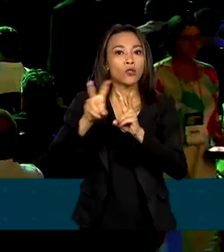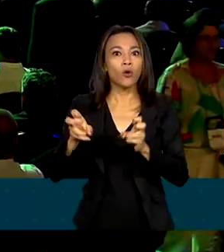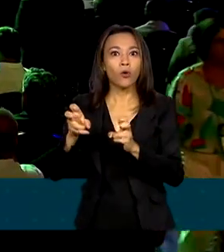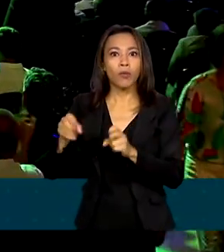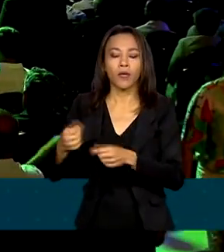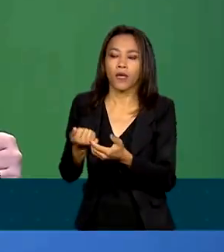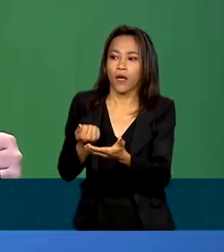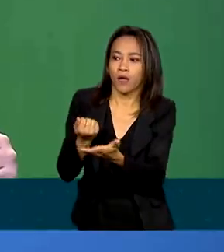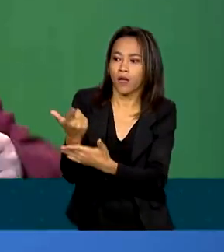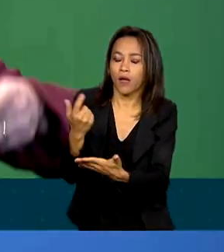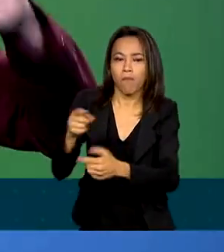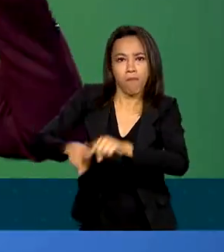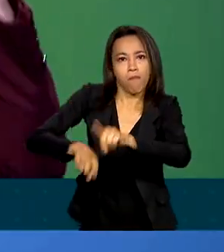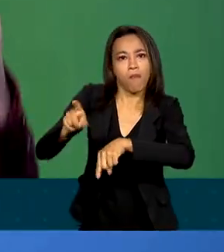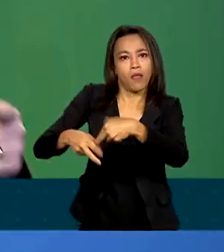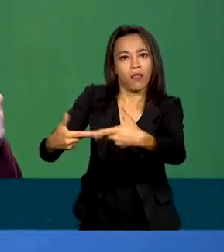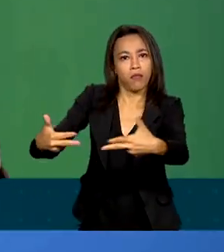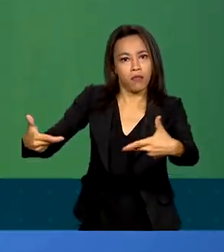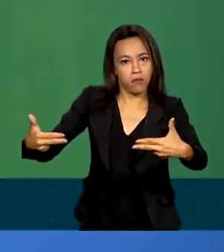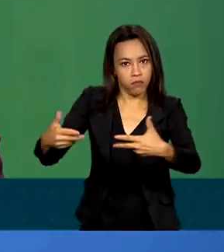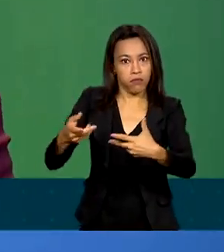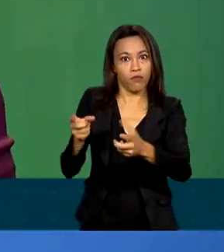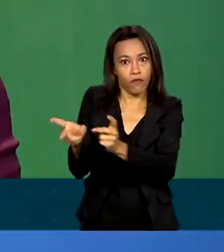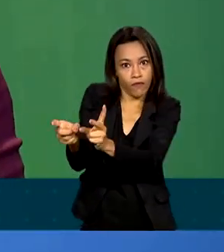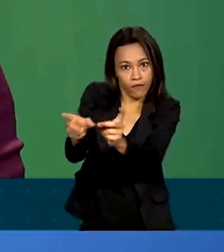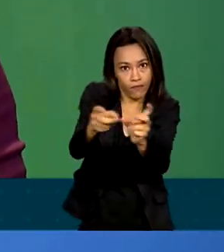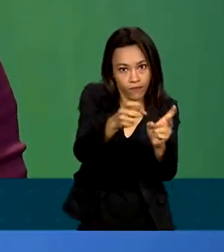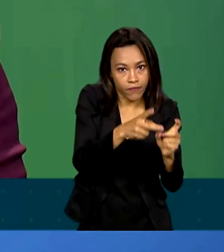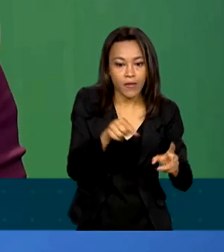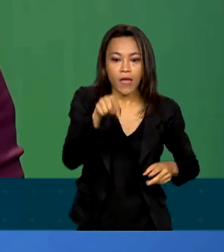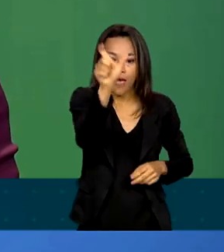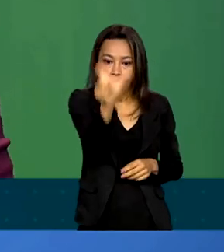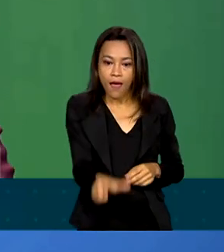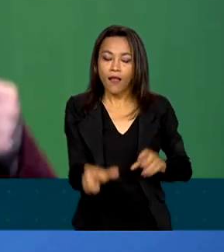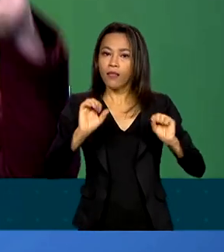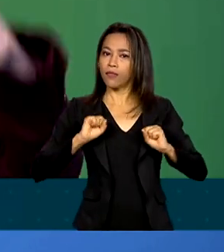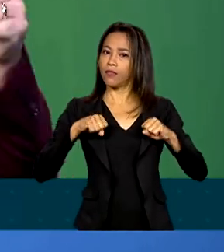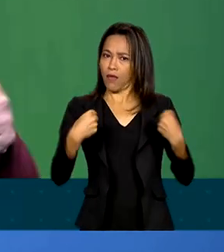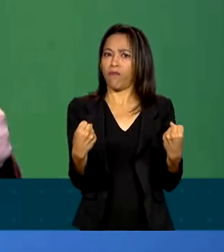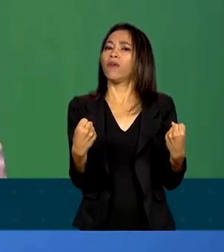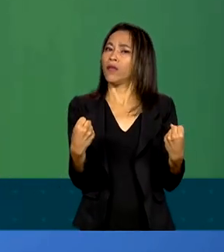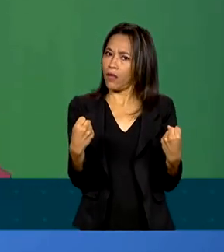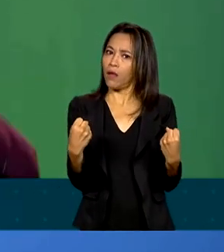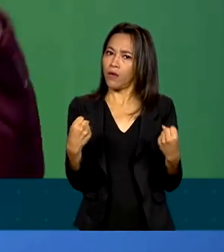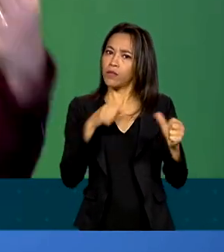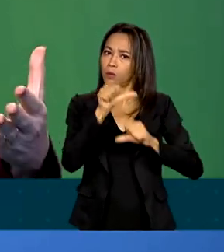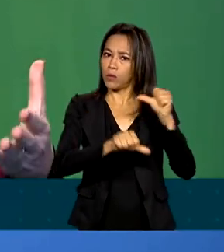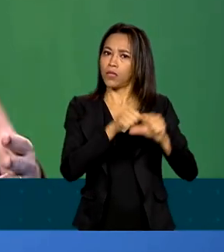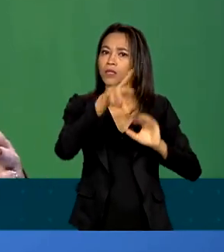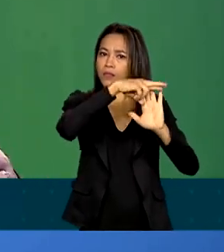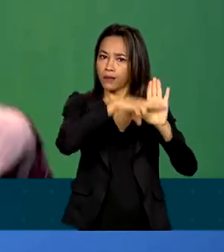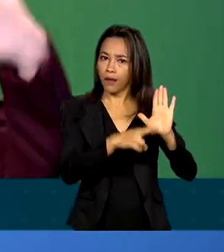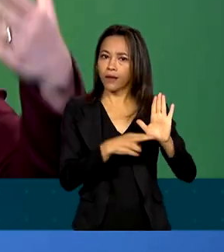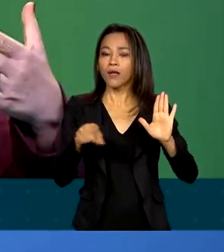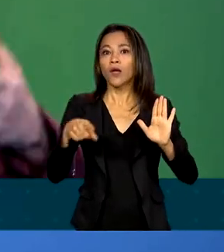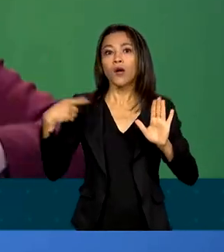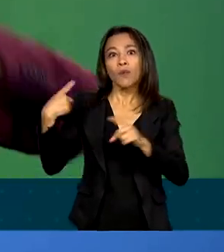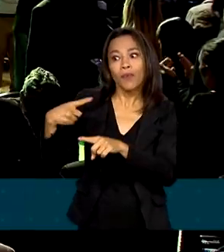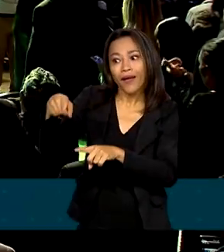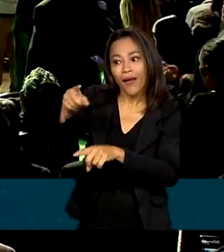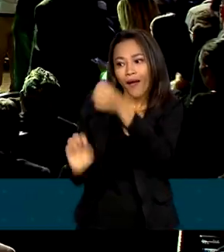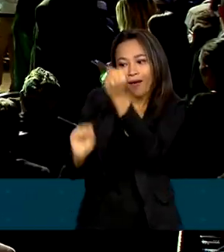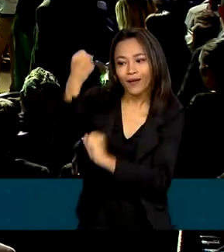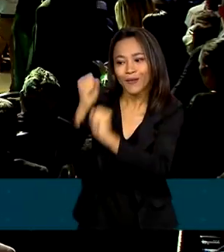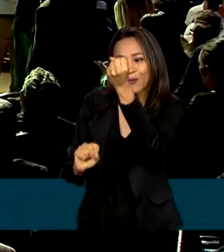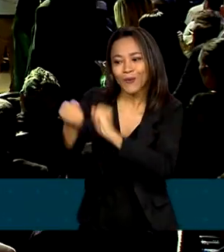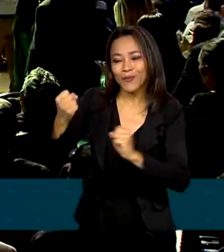e serviços. A ministra do Planejamento e Orçamento defendeu a reforma como possibilidade de tornar a indústria nacional